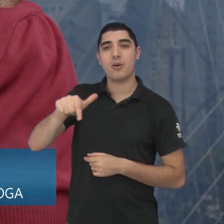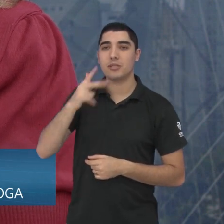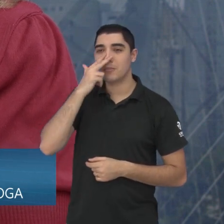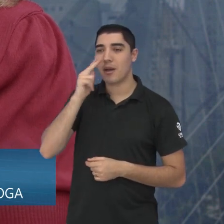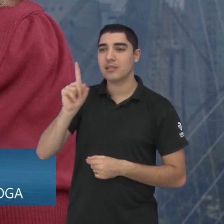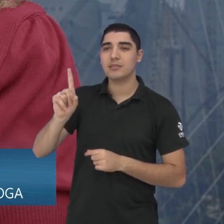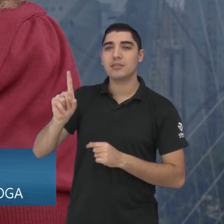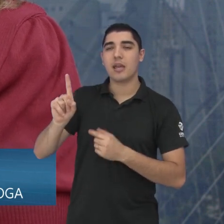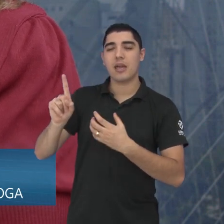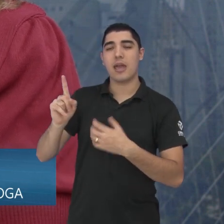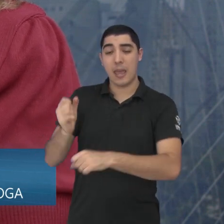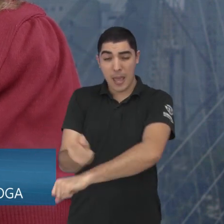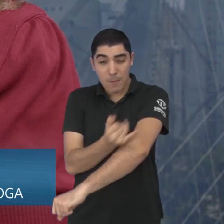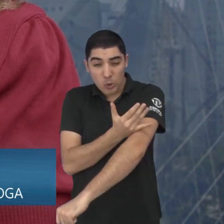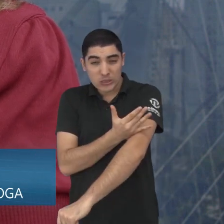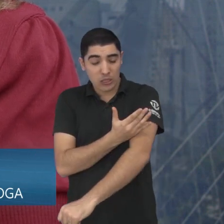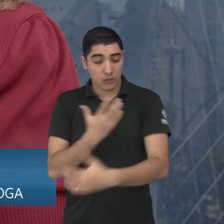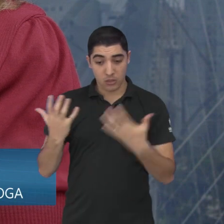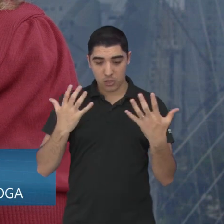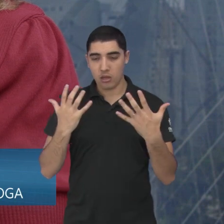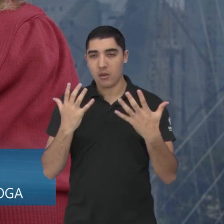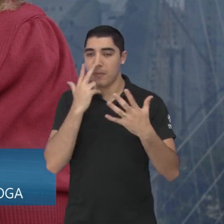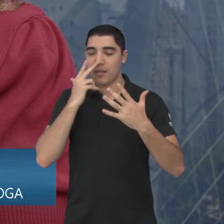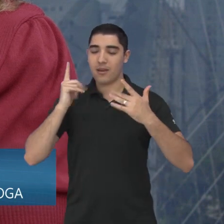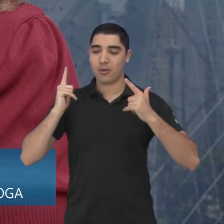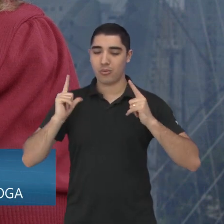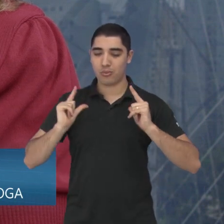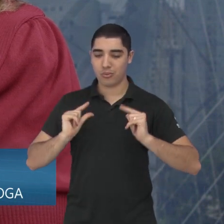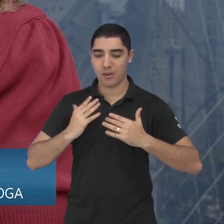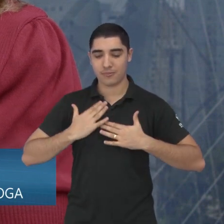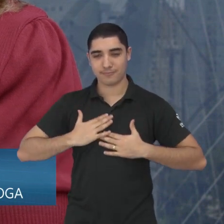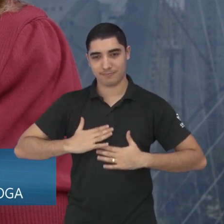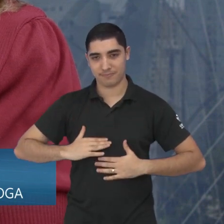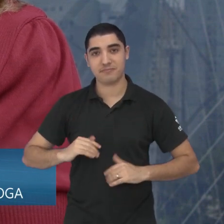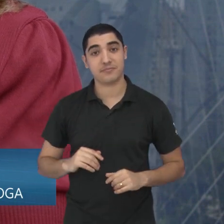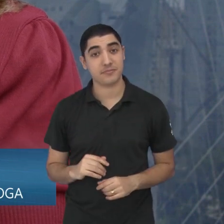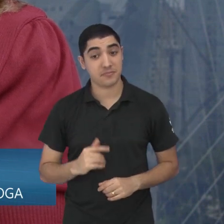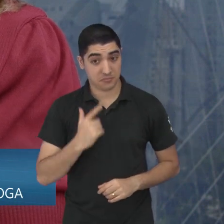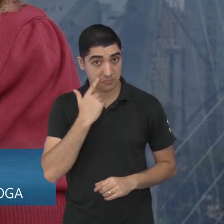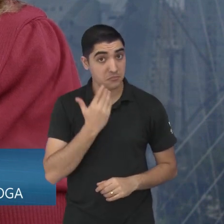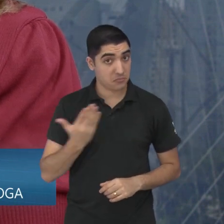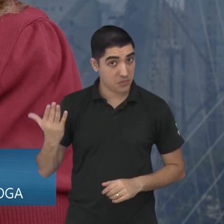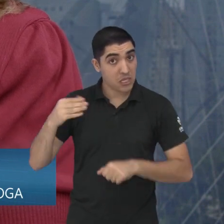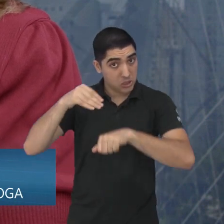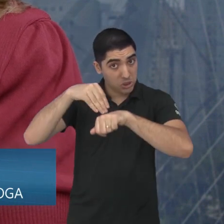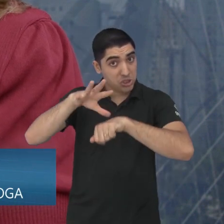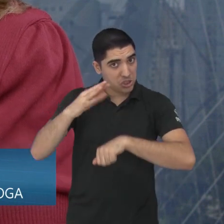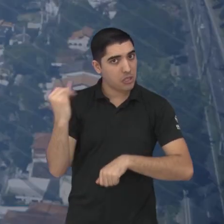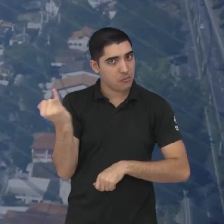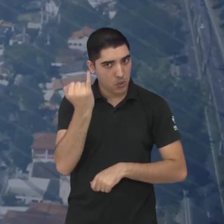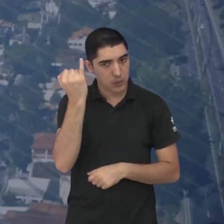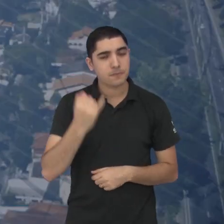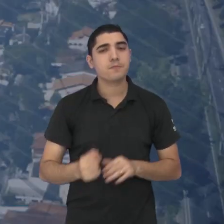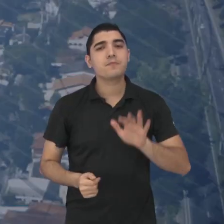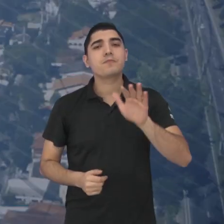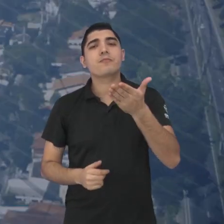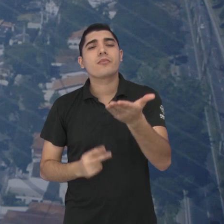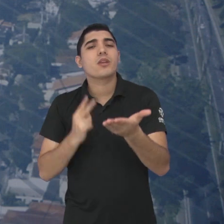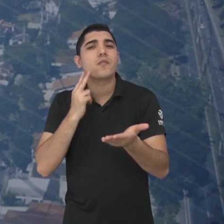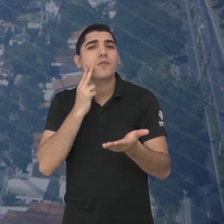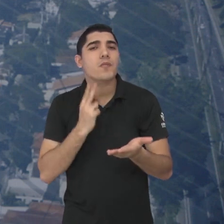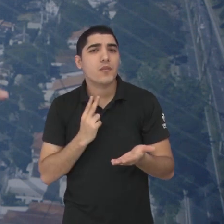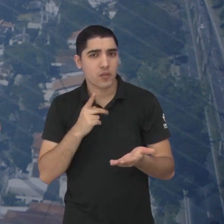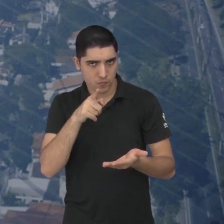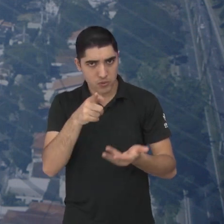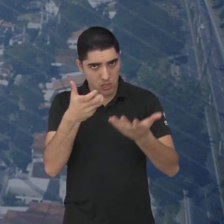ameniza as emoções que vêm com a maternidade. Então, são todas dicas bem importantes. Tá aí, dicas